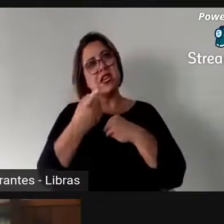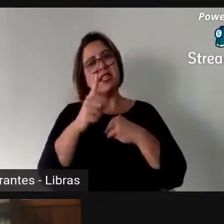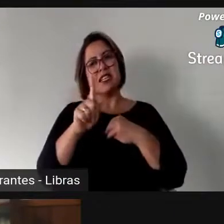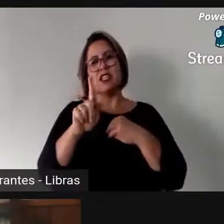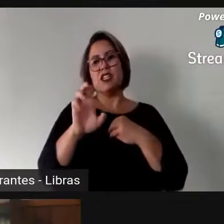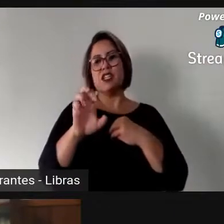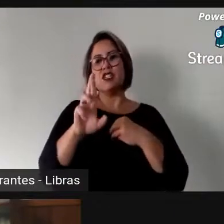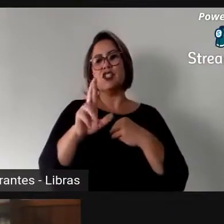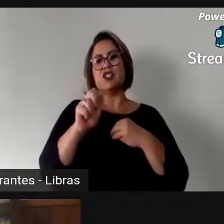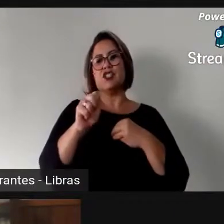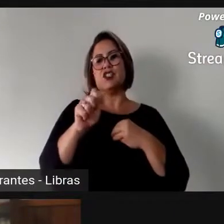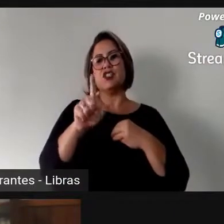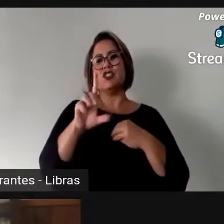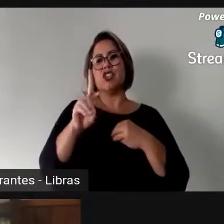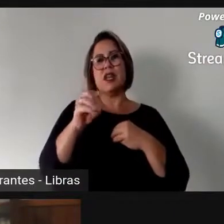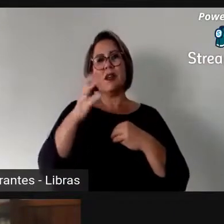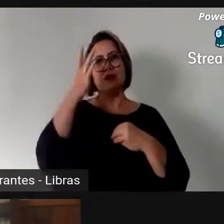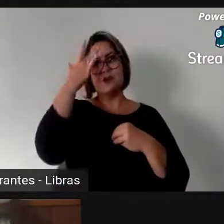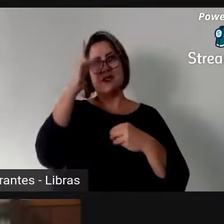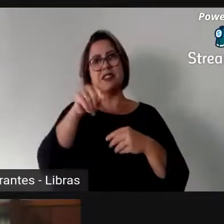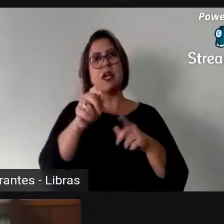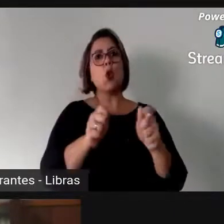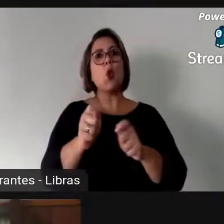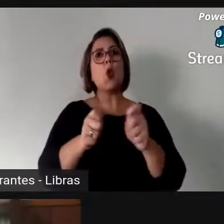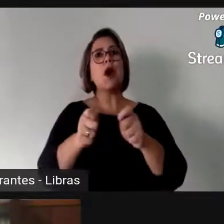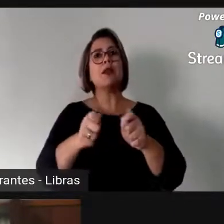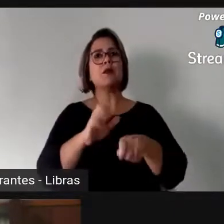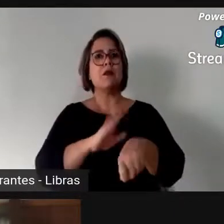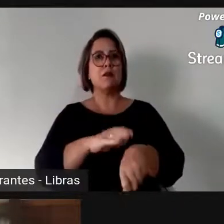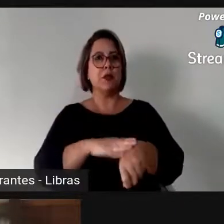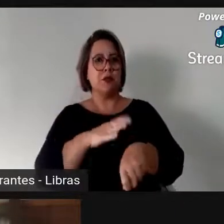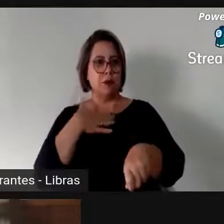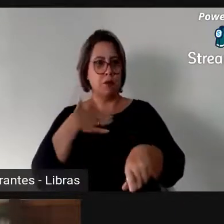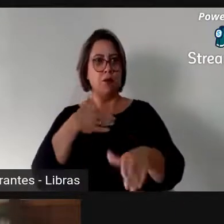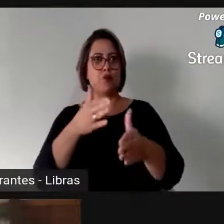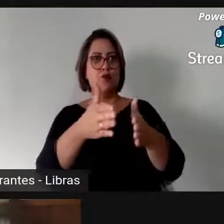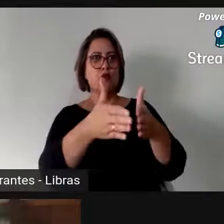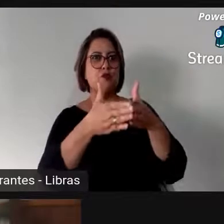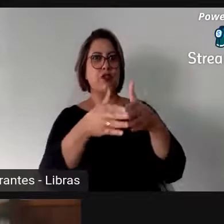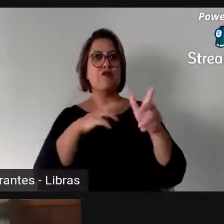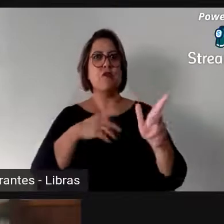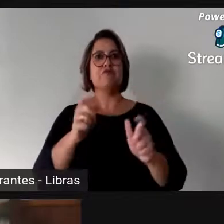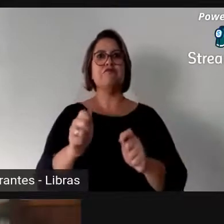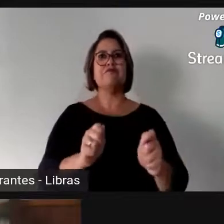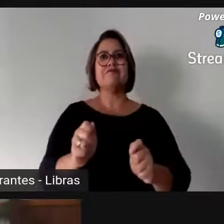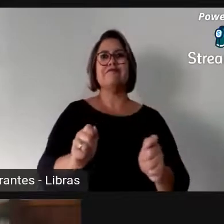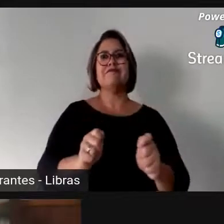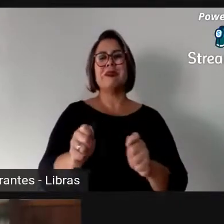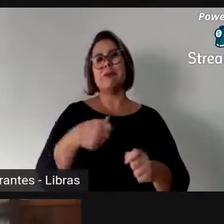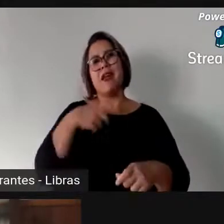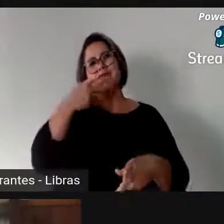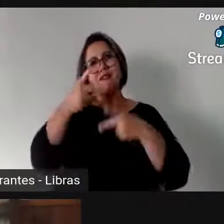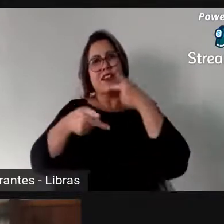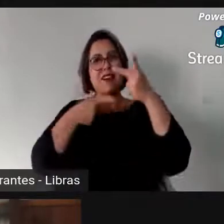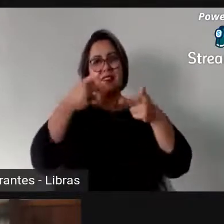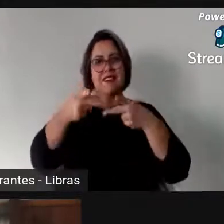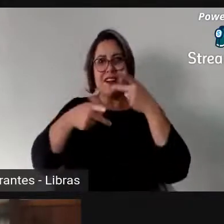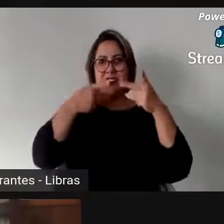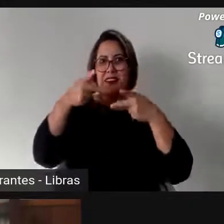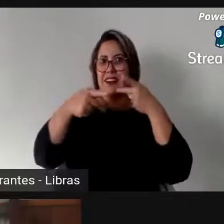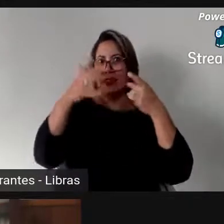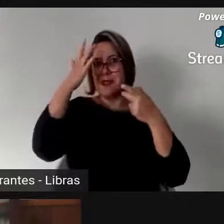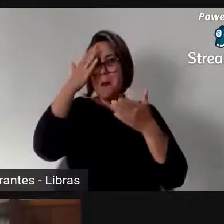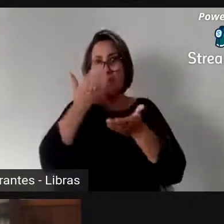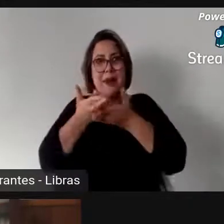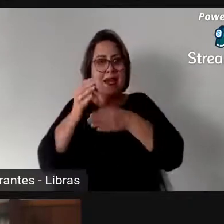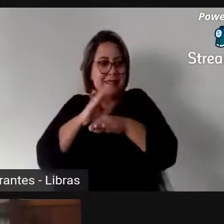controlando o meu tempo, o tempo de fala é um tempo diferente de quem está escutando. É quando